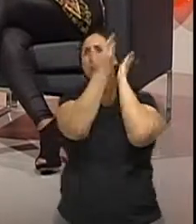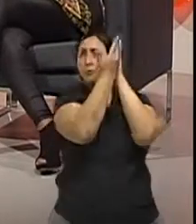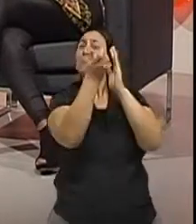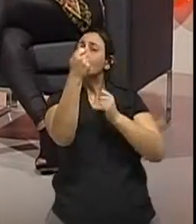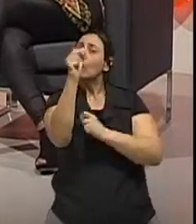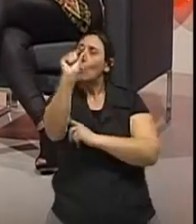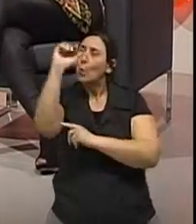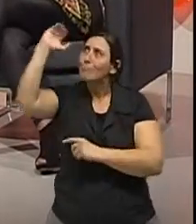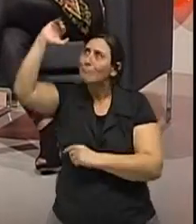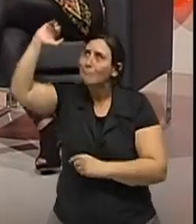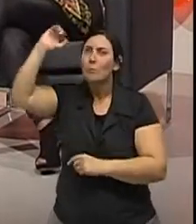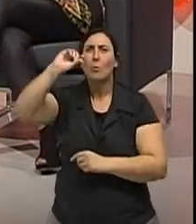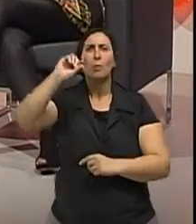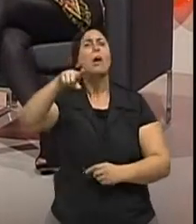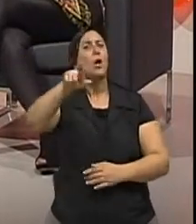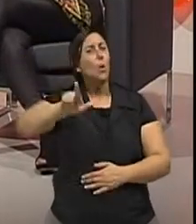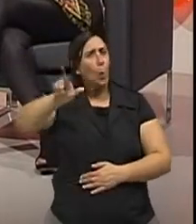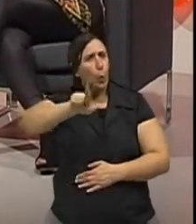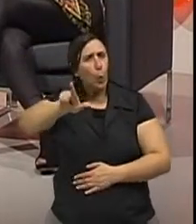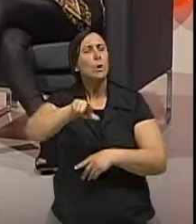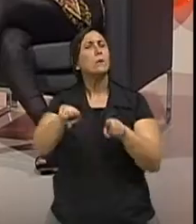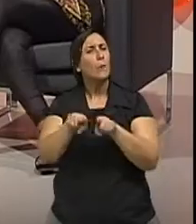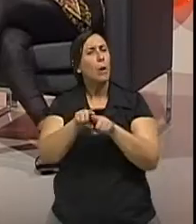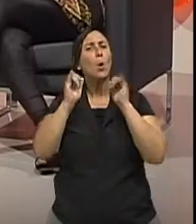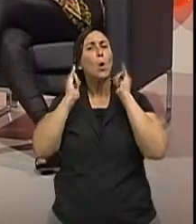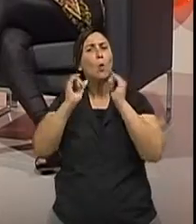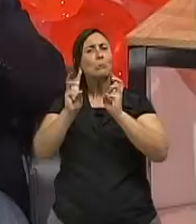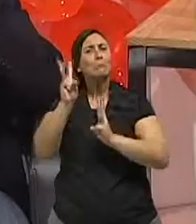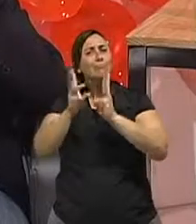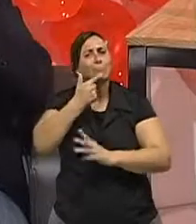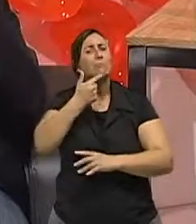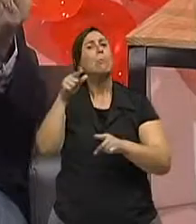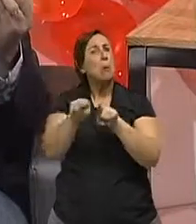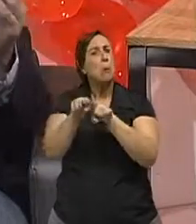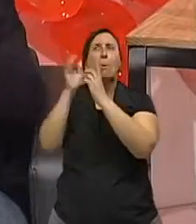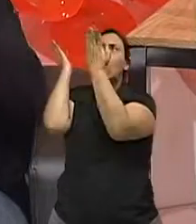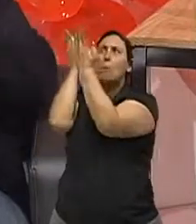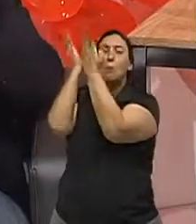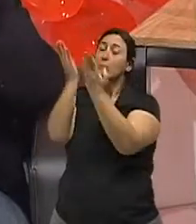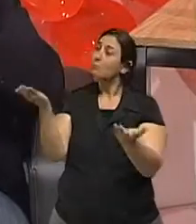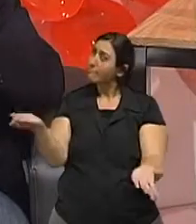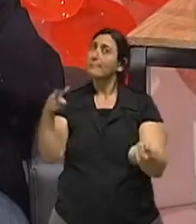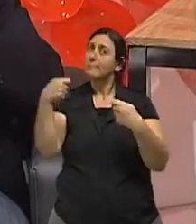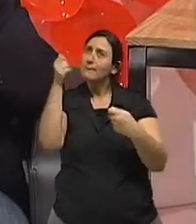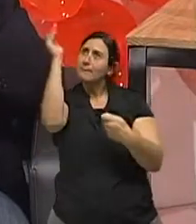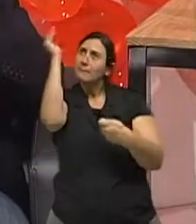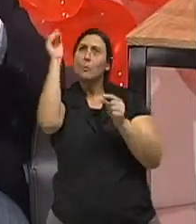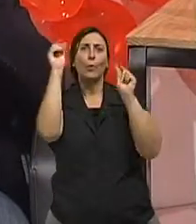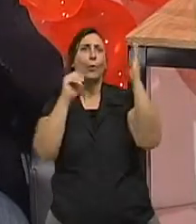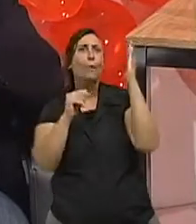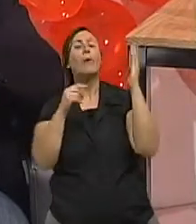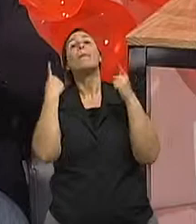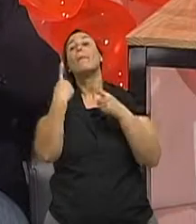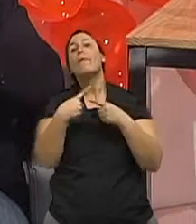Nas lotações, todas as janelas fechadas. Abre pouquinho. Vamos renovar o ar. Isso é a atitude simples de fazer. E